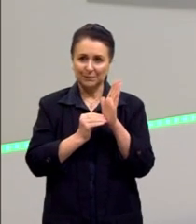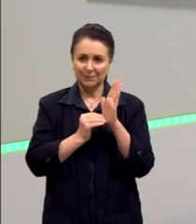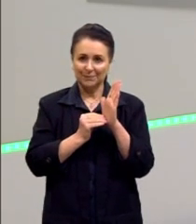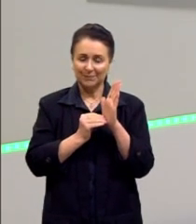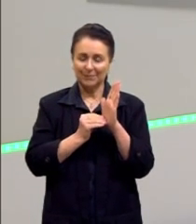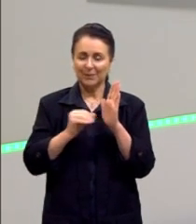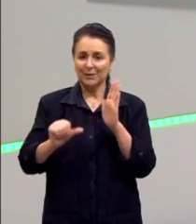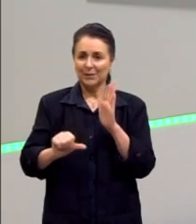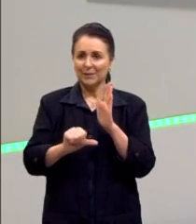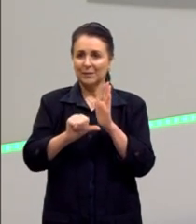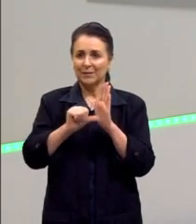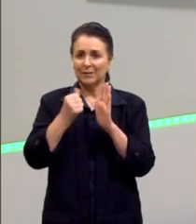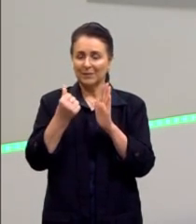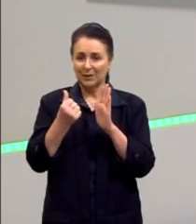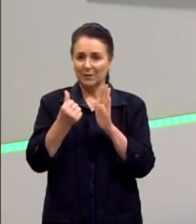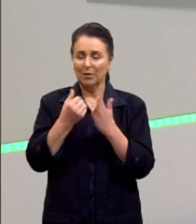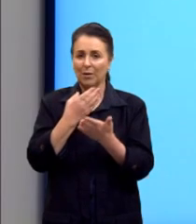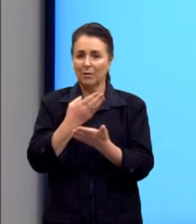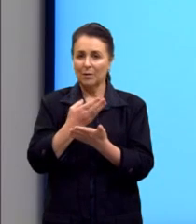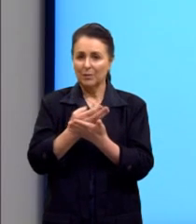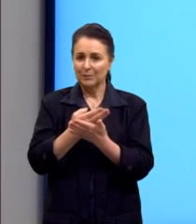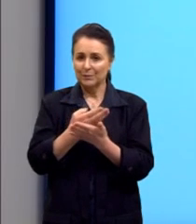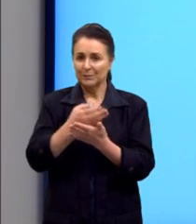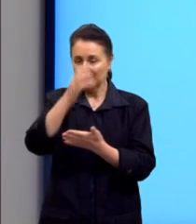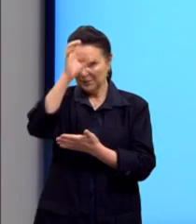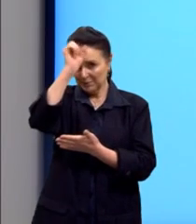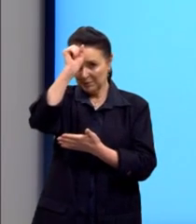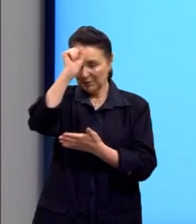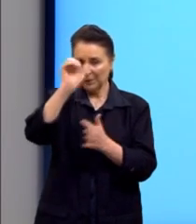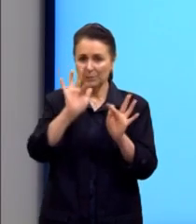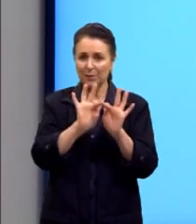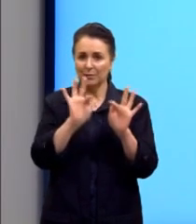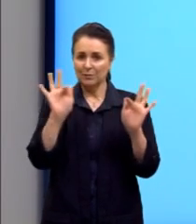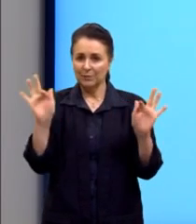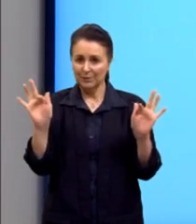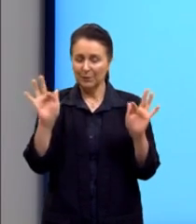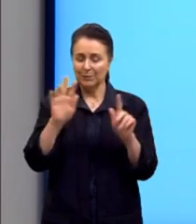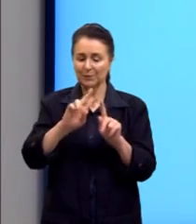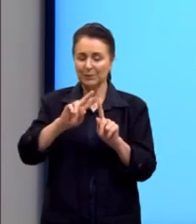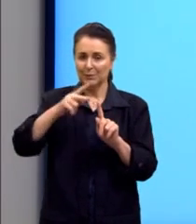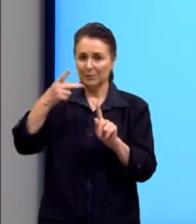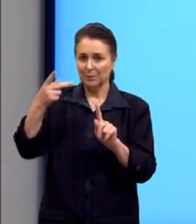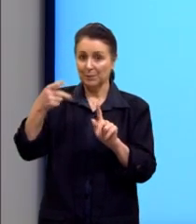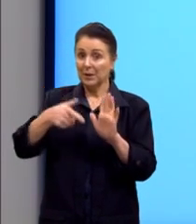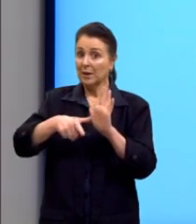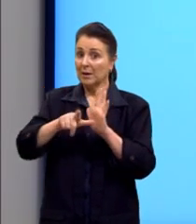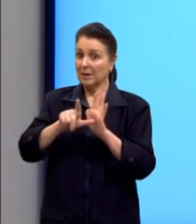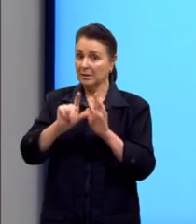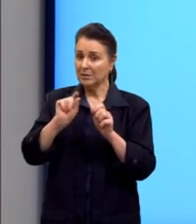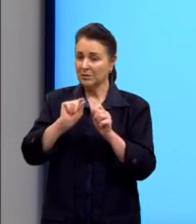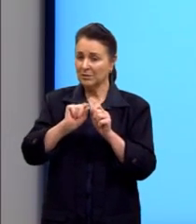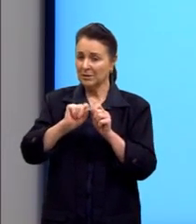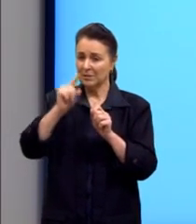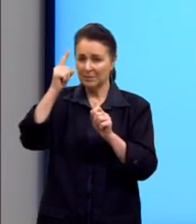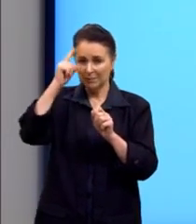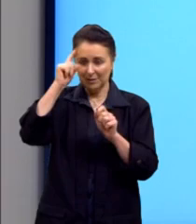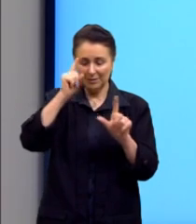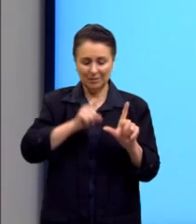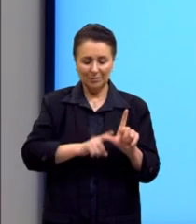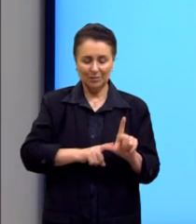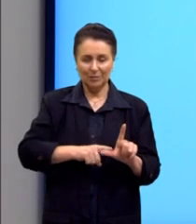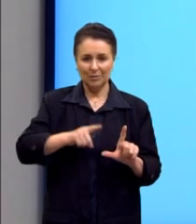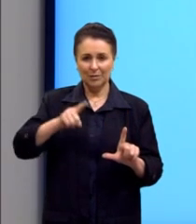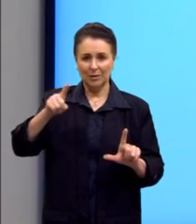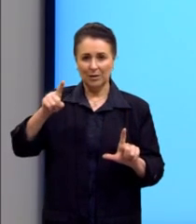Então, primeiro nós vamos ver o que é uma função exponencial. Antes de pensar no gráfico, nós precisamos saber,